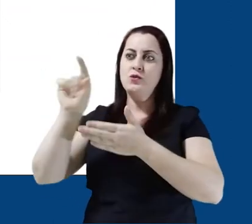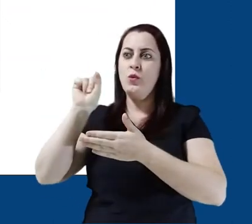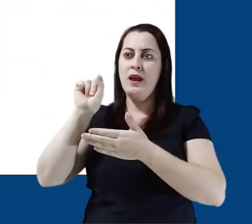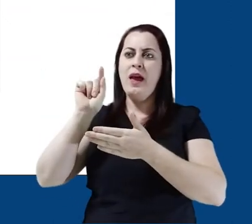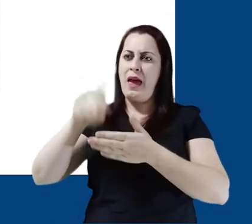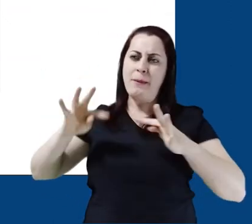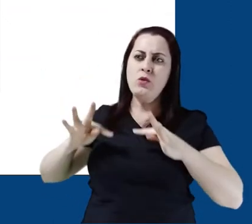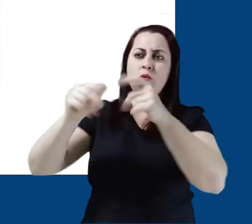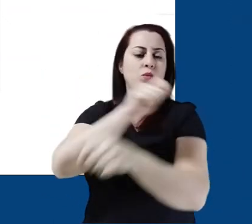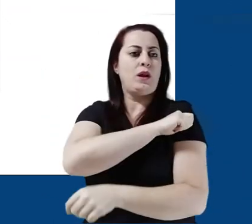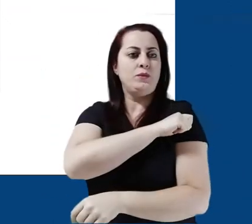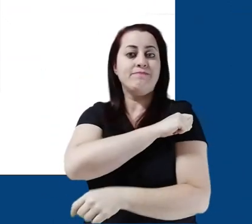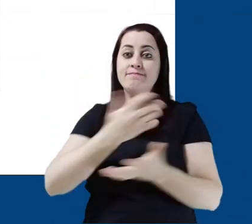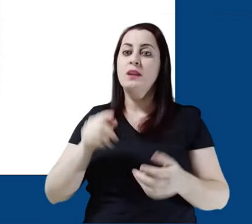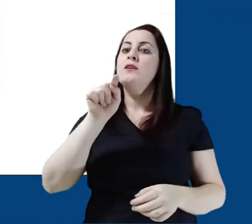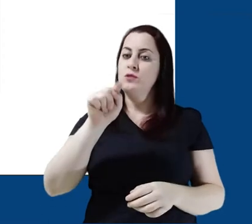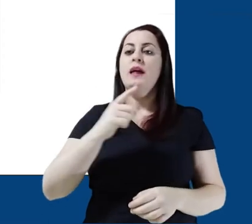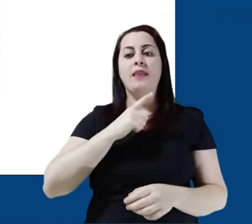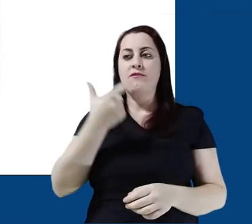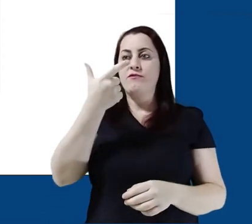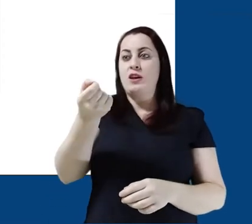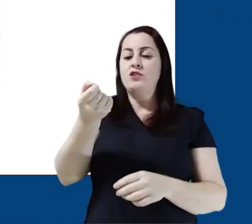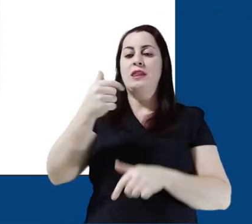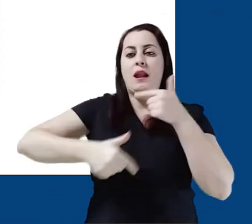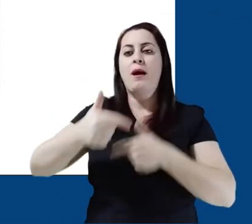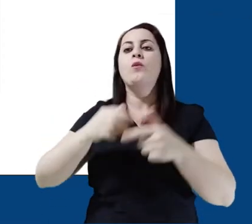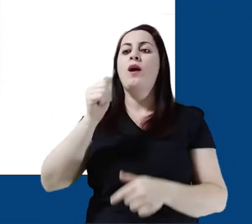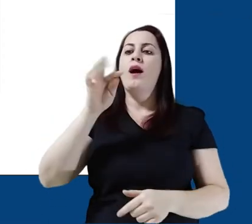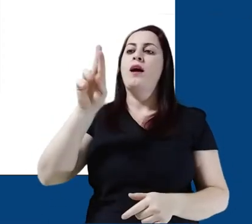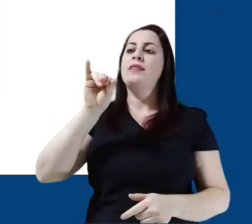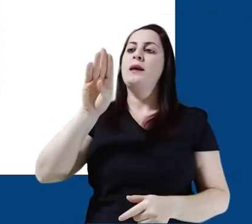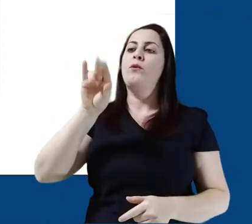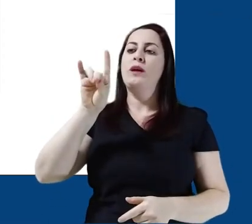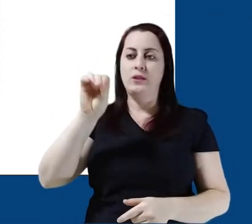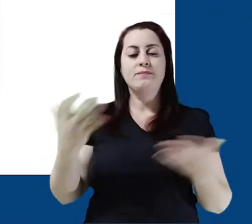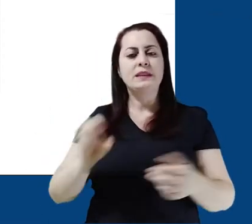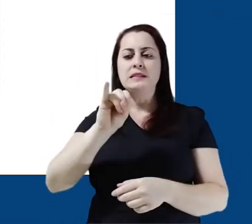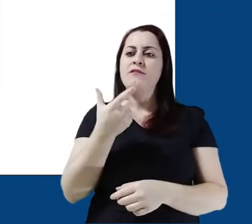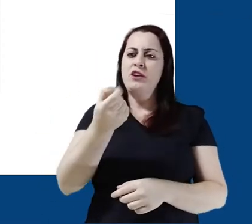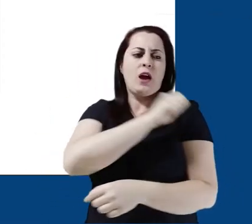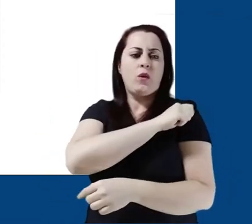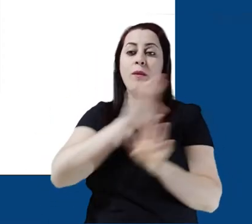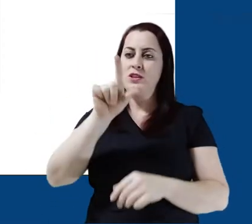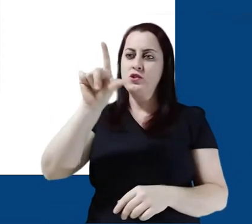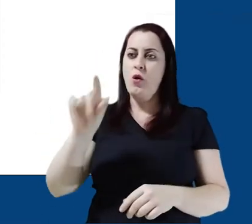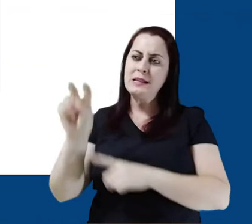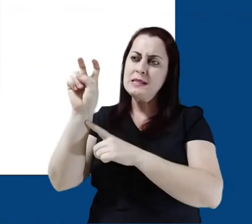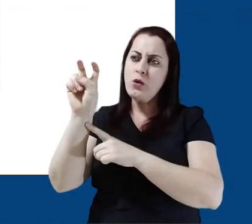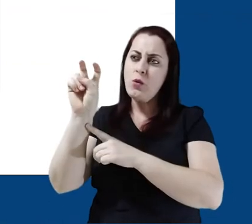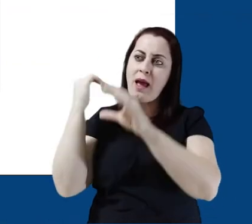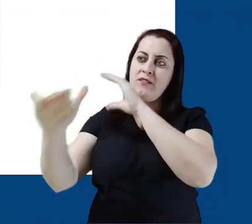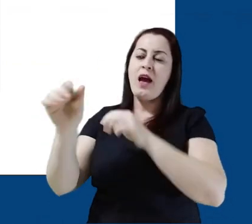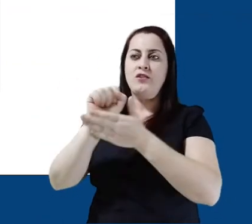que a atividade é para todos os alunos, você terá 20 trabalhos atribuídos. Se de 20 alunos você seleciona 5 para enviar a atividade,